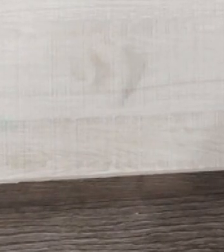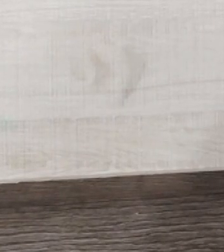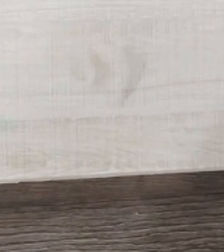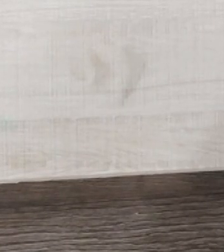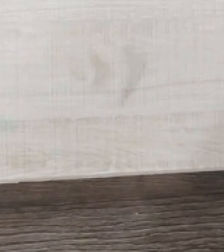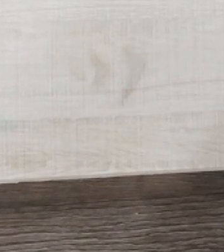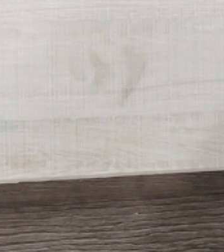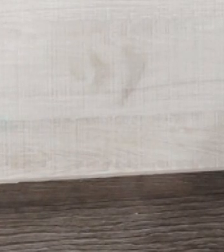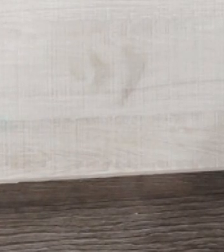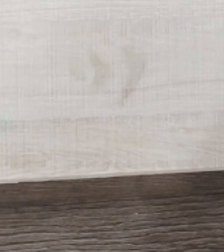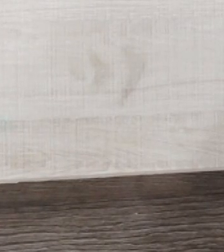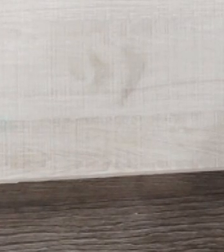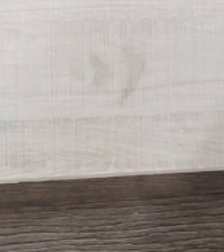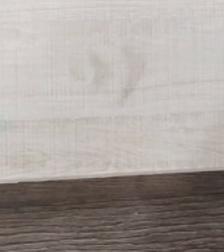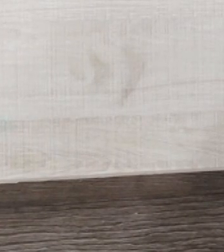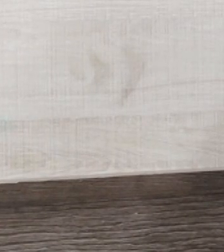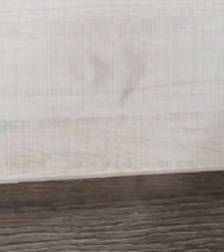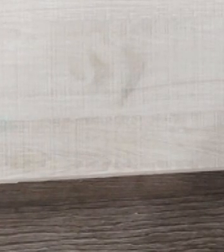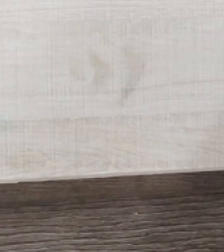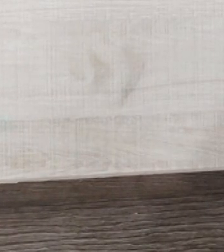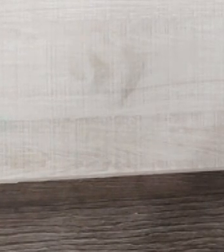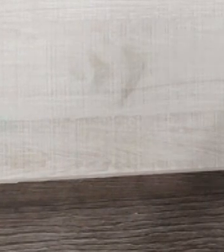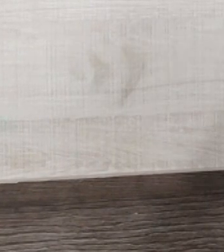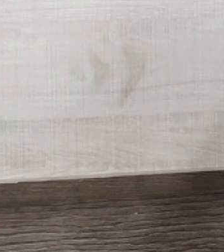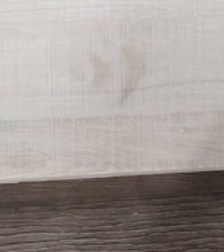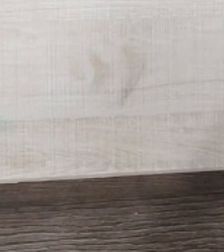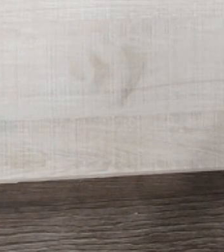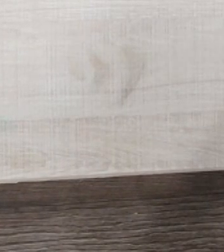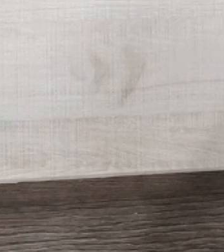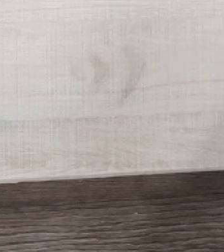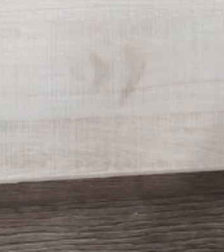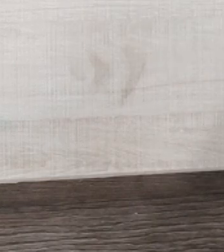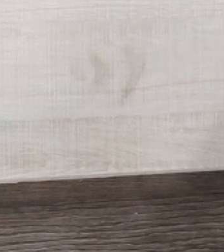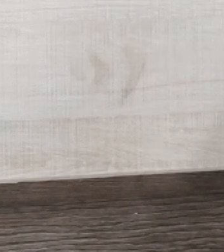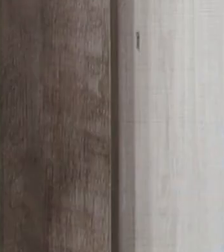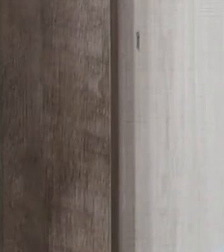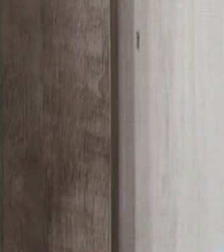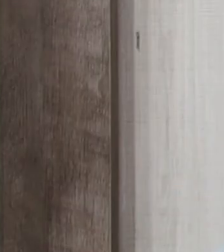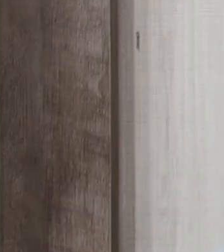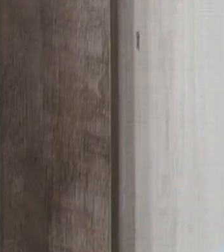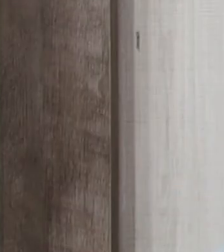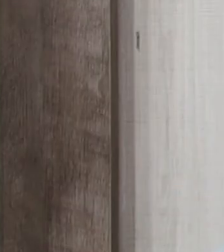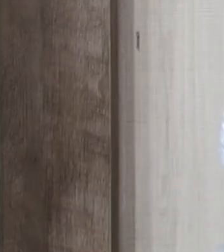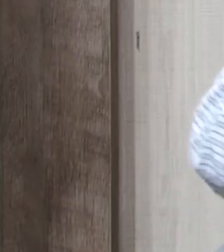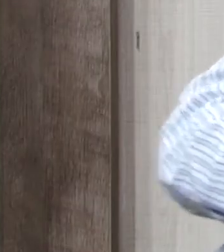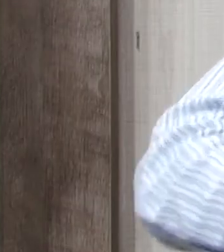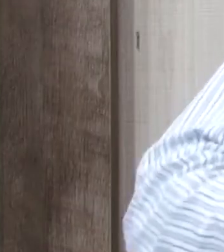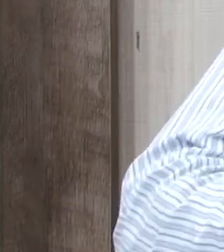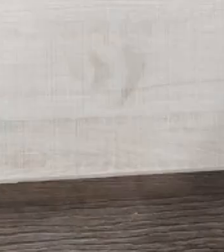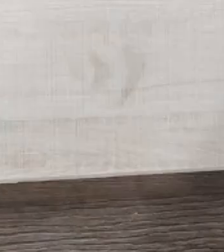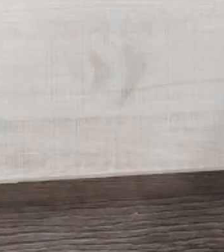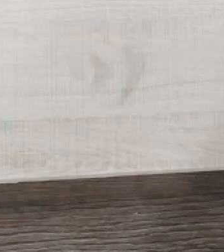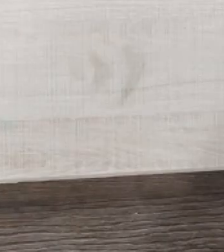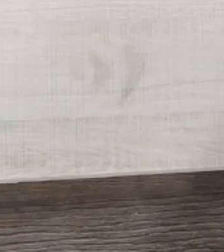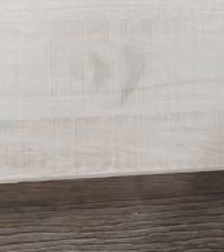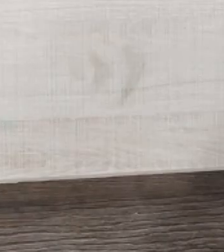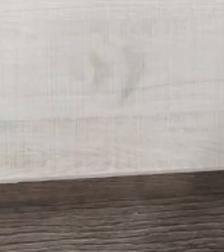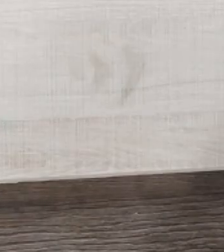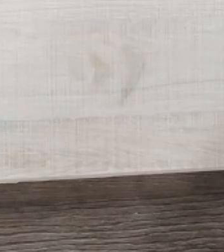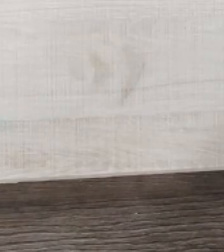uma forma de organizar o pensamento. Ah, não, tem o J e o L depois ali. Nossa, eu estou